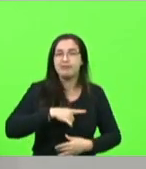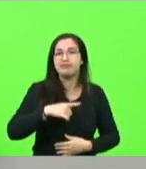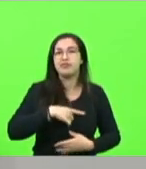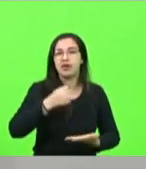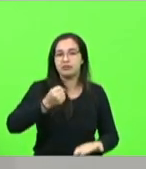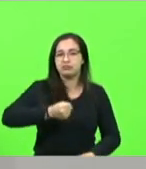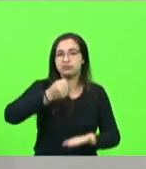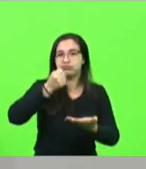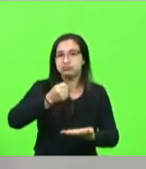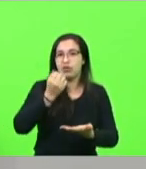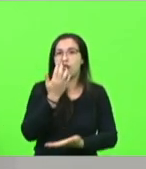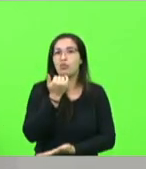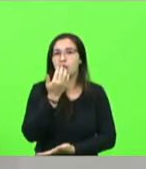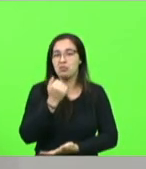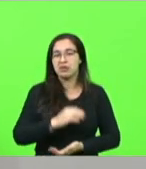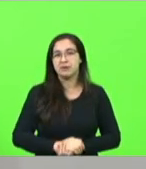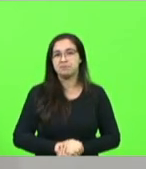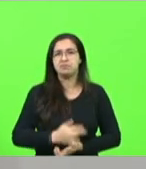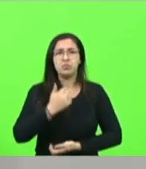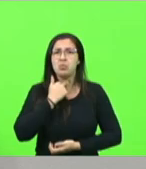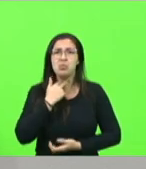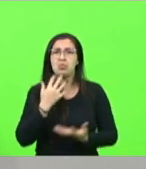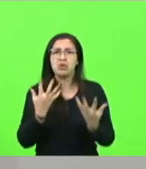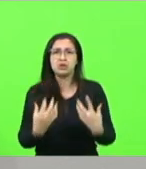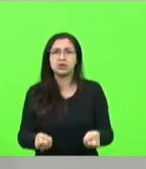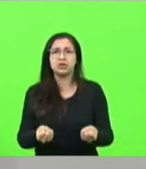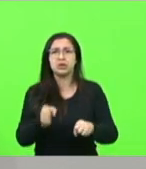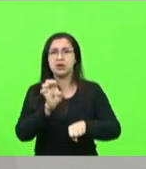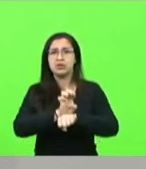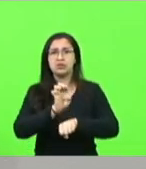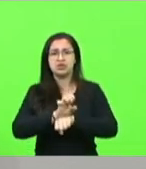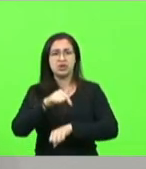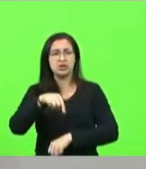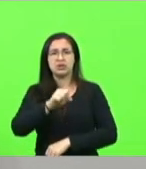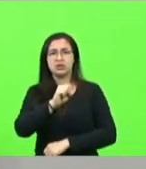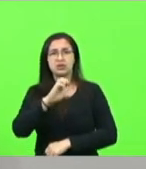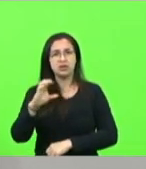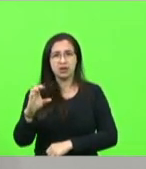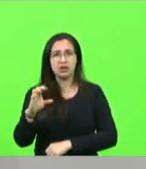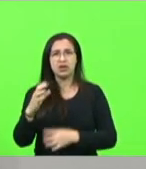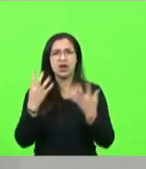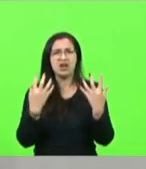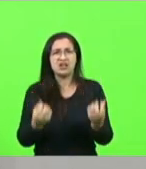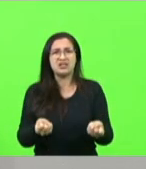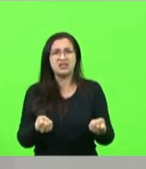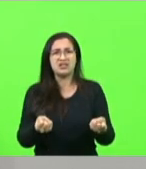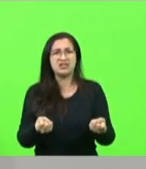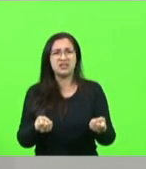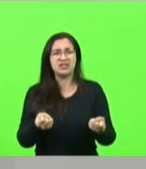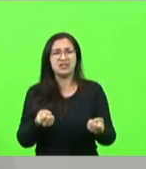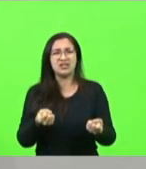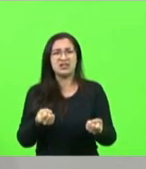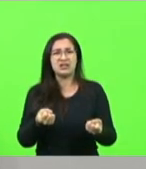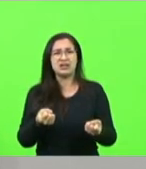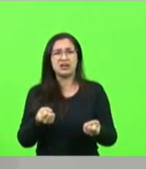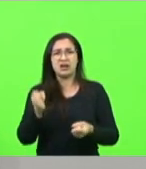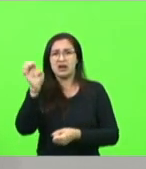alimentação. É inadmissível com o Estado como o nosso, que é considerado uma Europa,